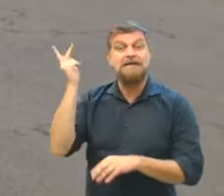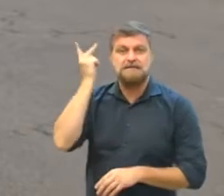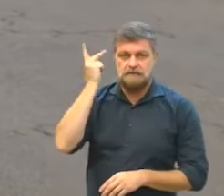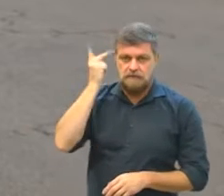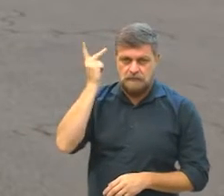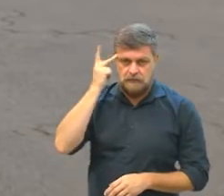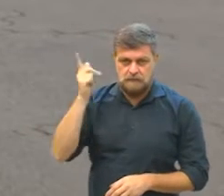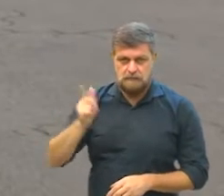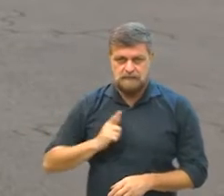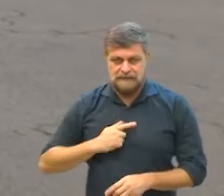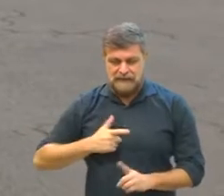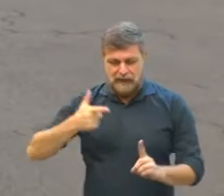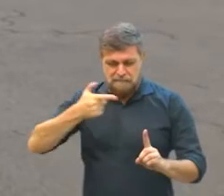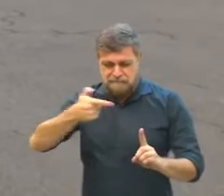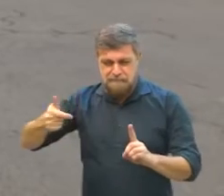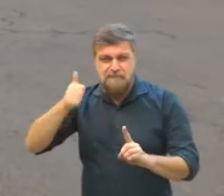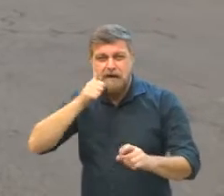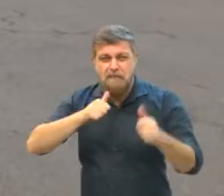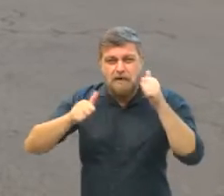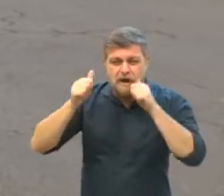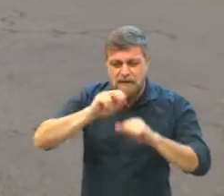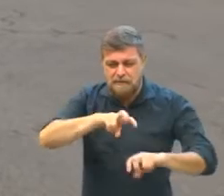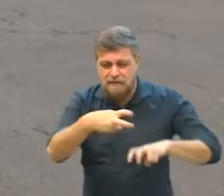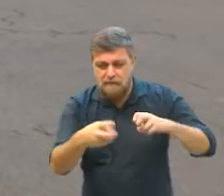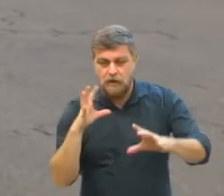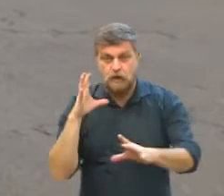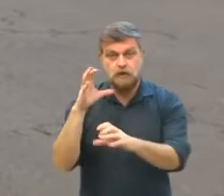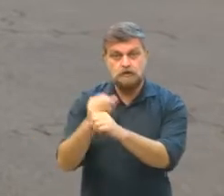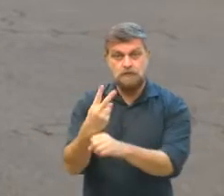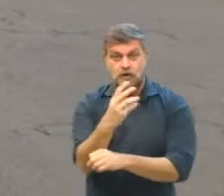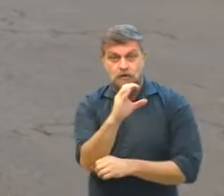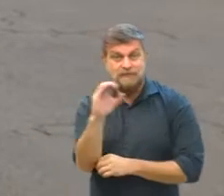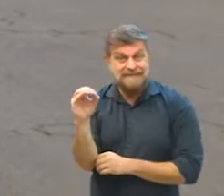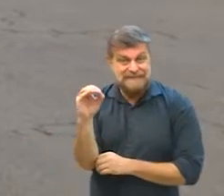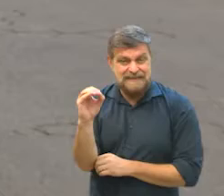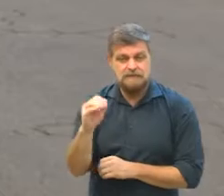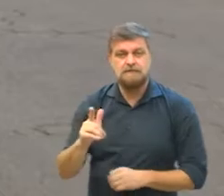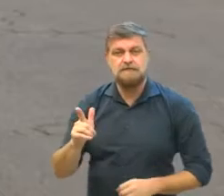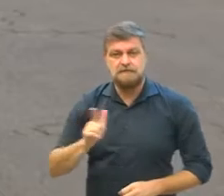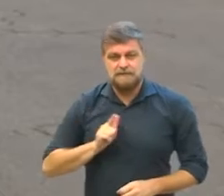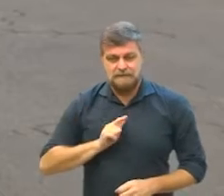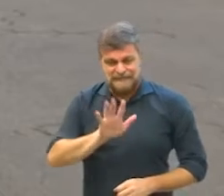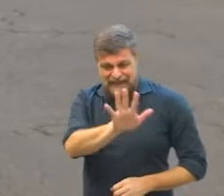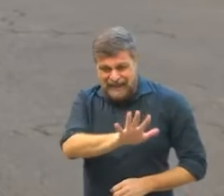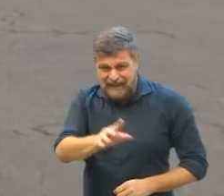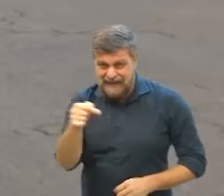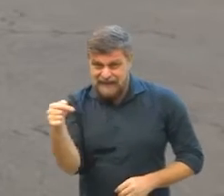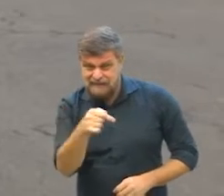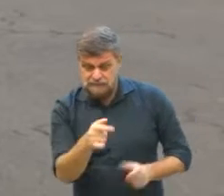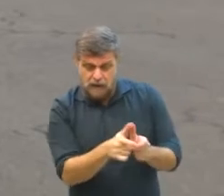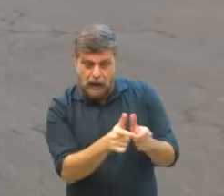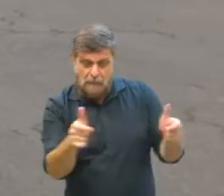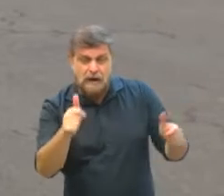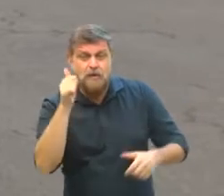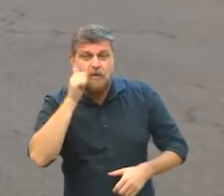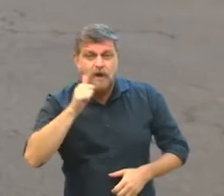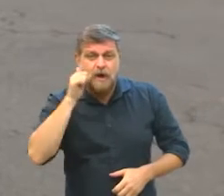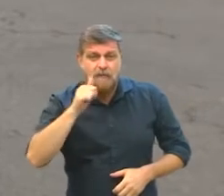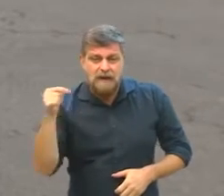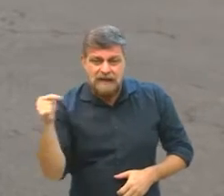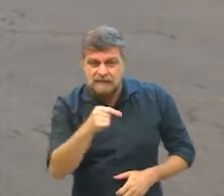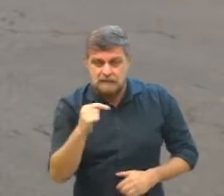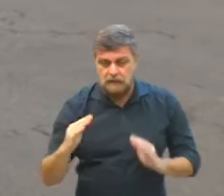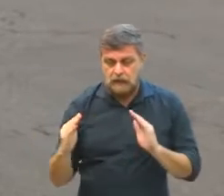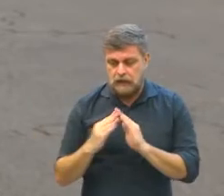Janeiro e São Paulo. Só de feminicídio foram 200 casos registrados. Esse cenário em que grande parte